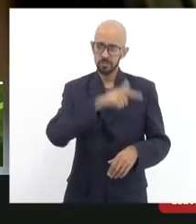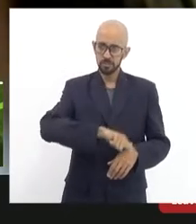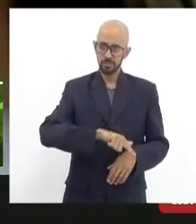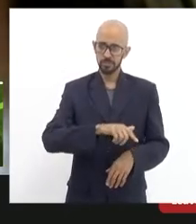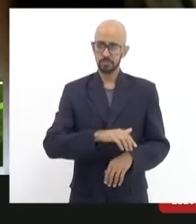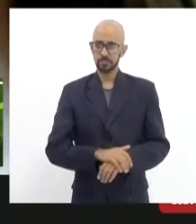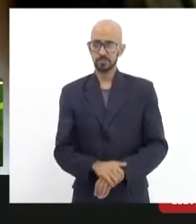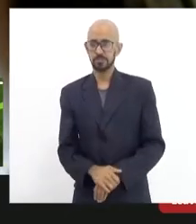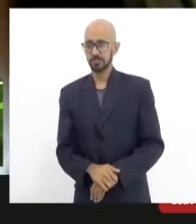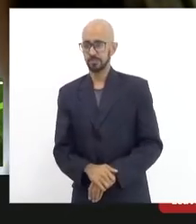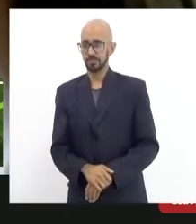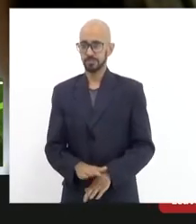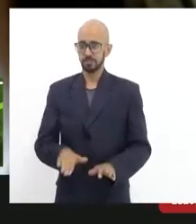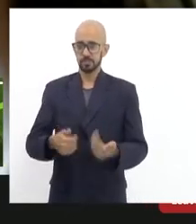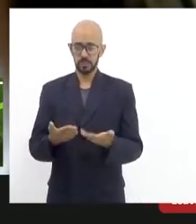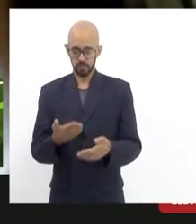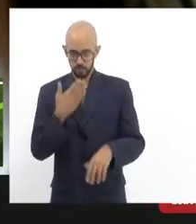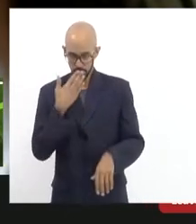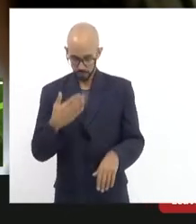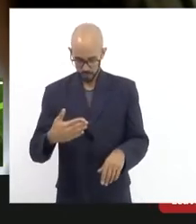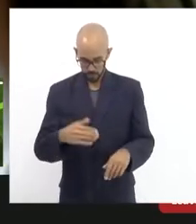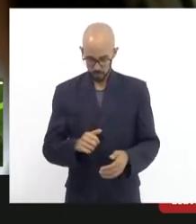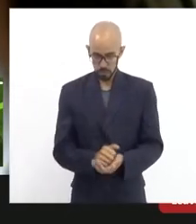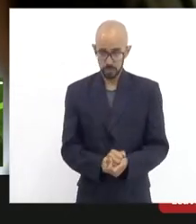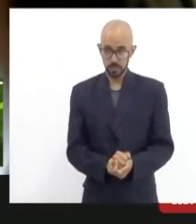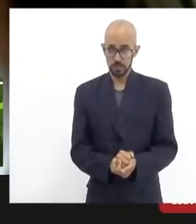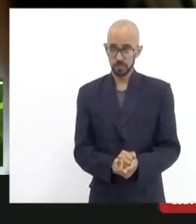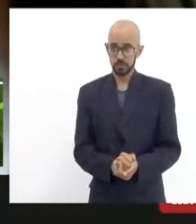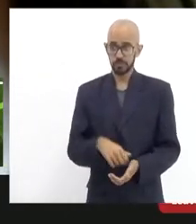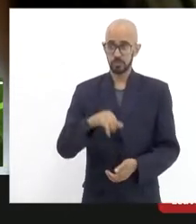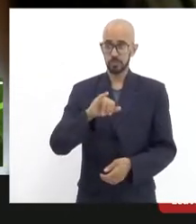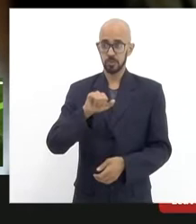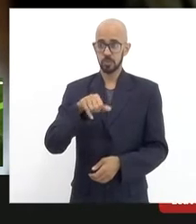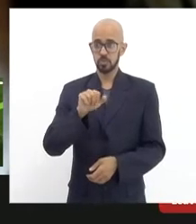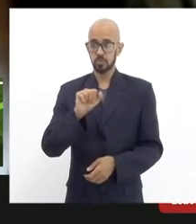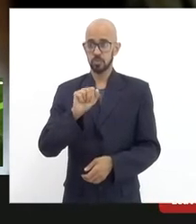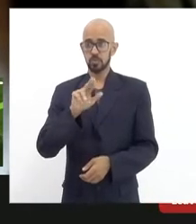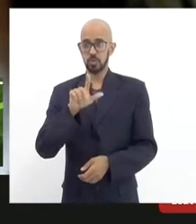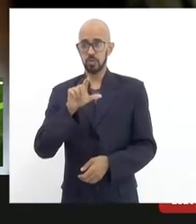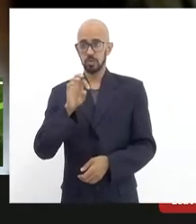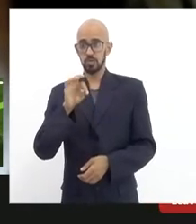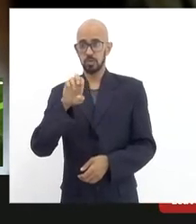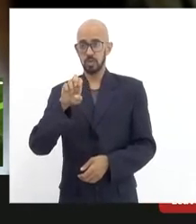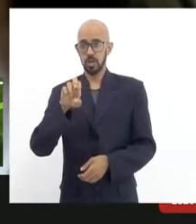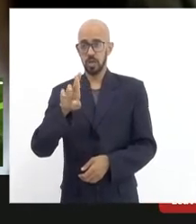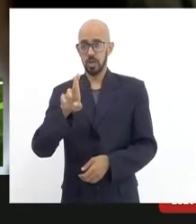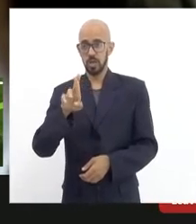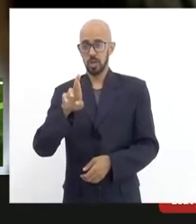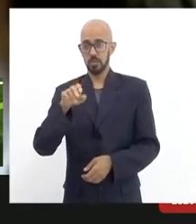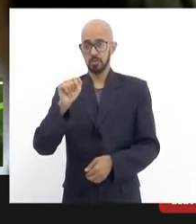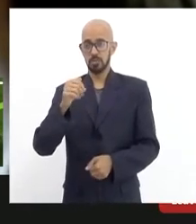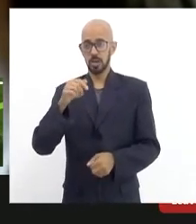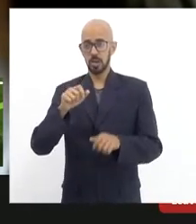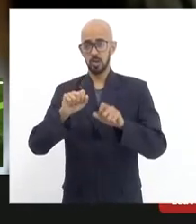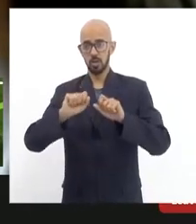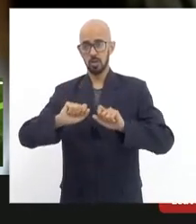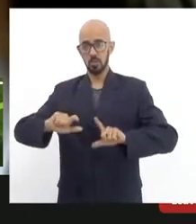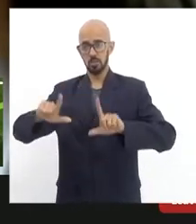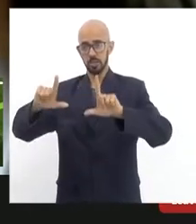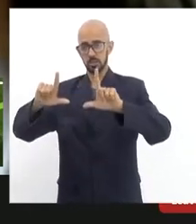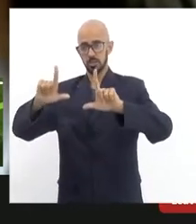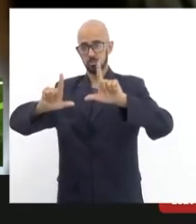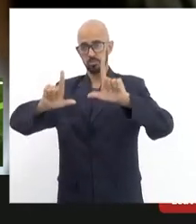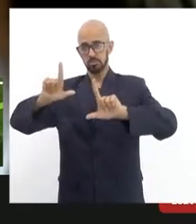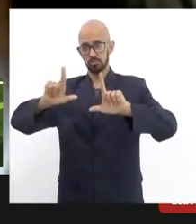Jalster, para colocar na tela, compartilhar uma apresentação que vou fazer.